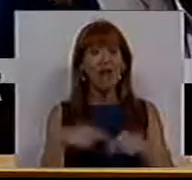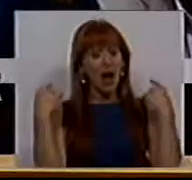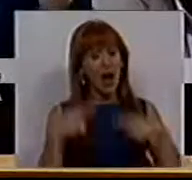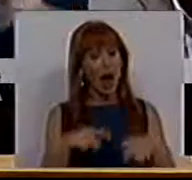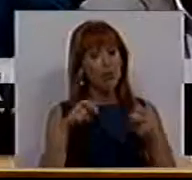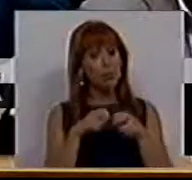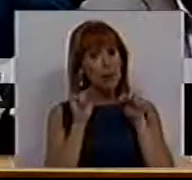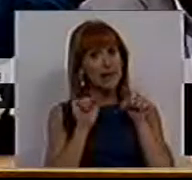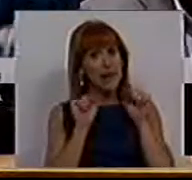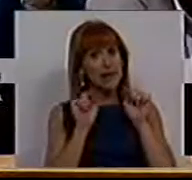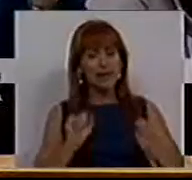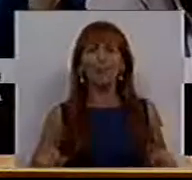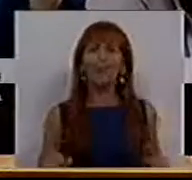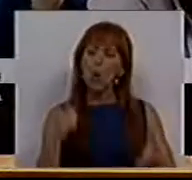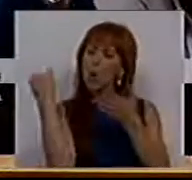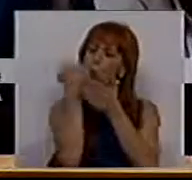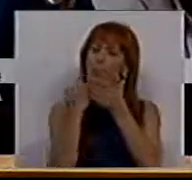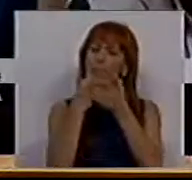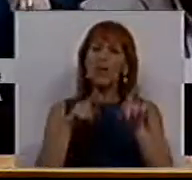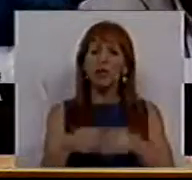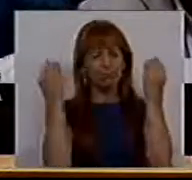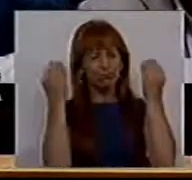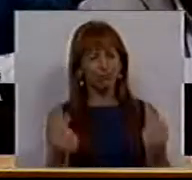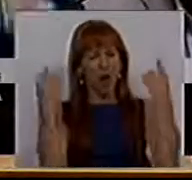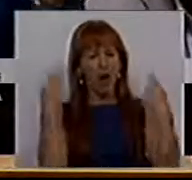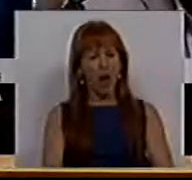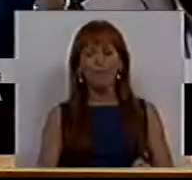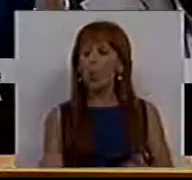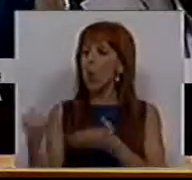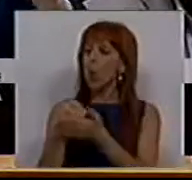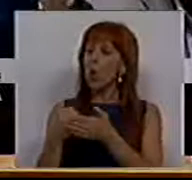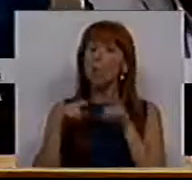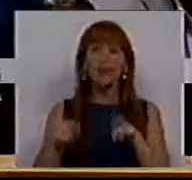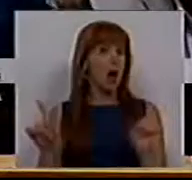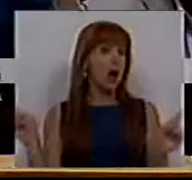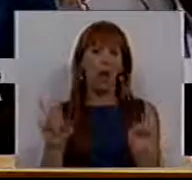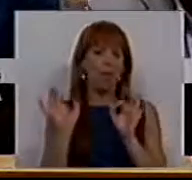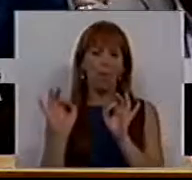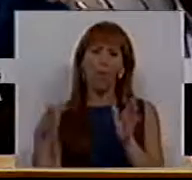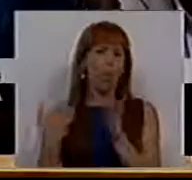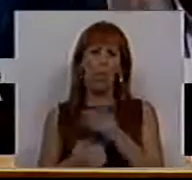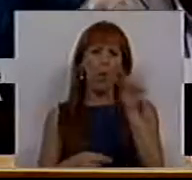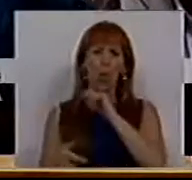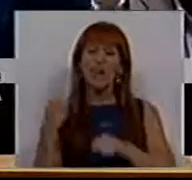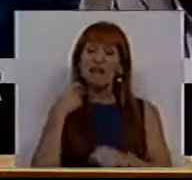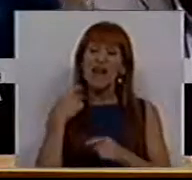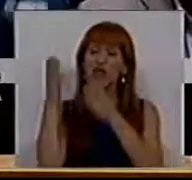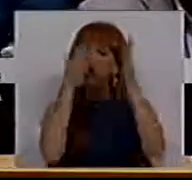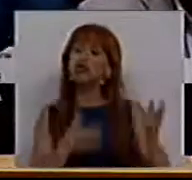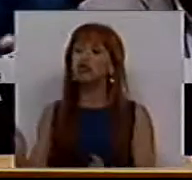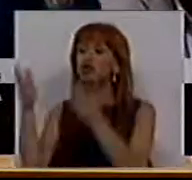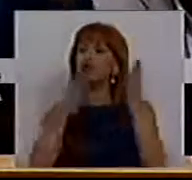residem os problemas. O mercado é injusto. O mercado não favorece os pequenos